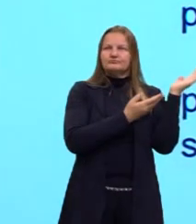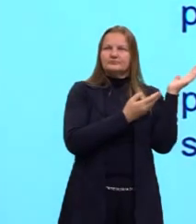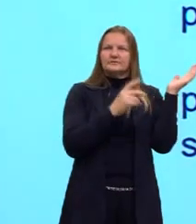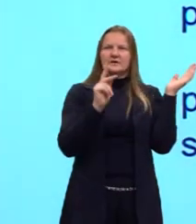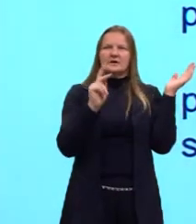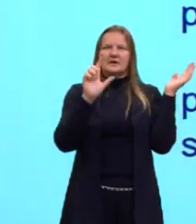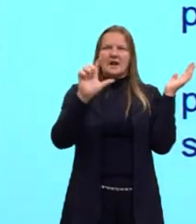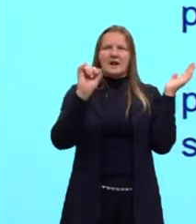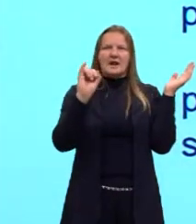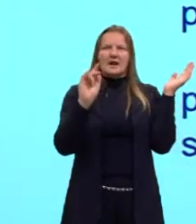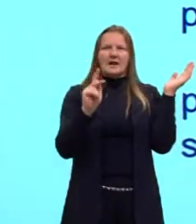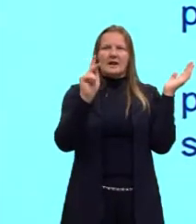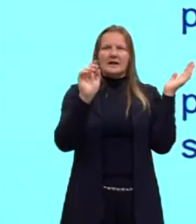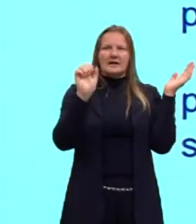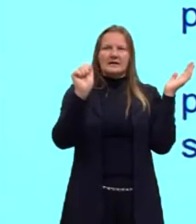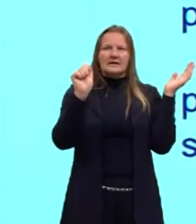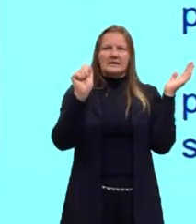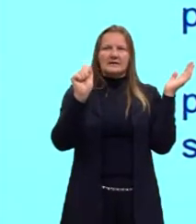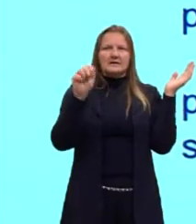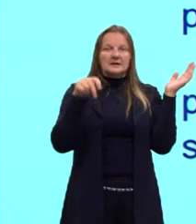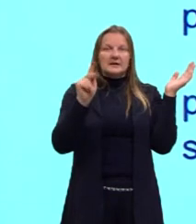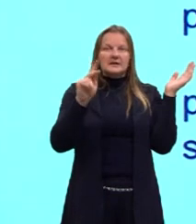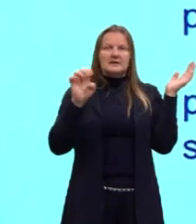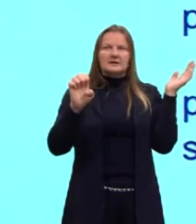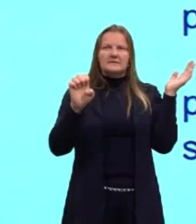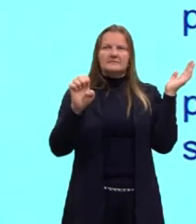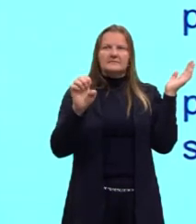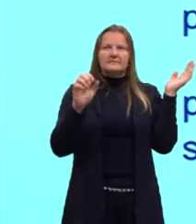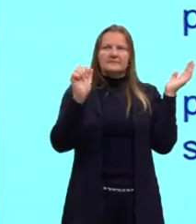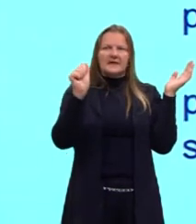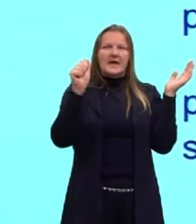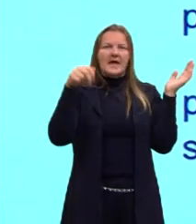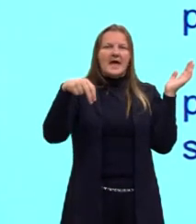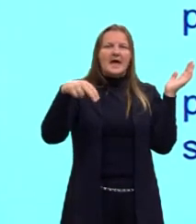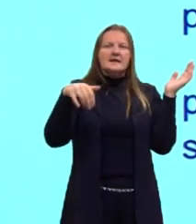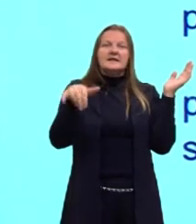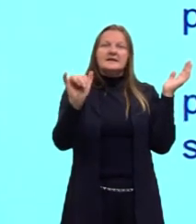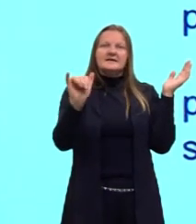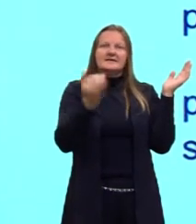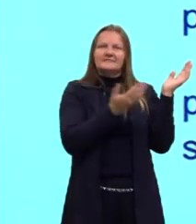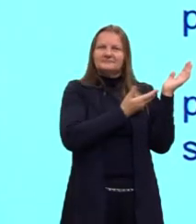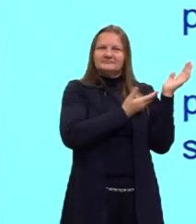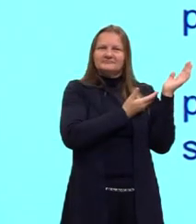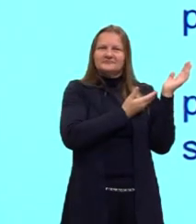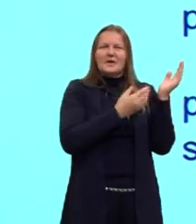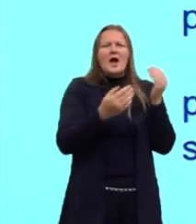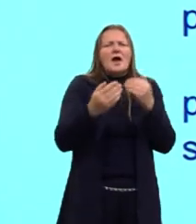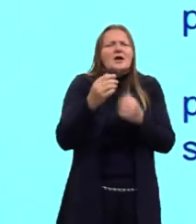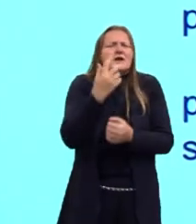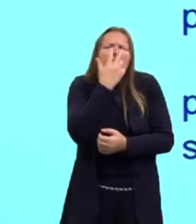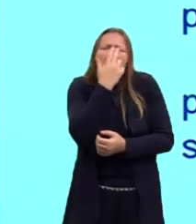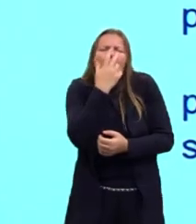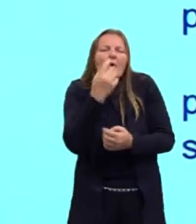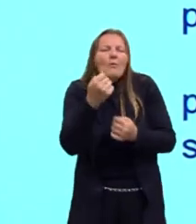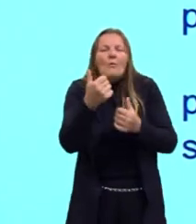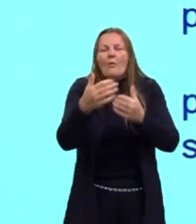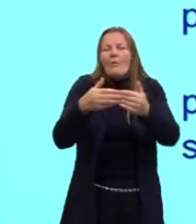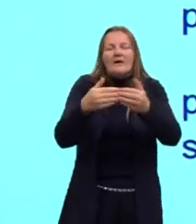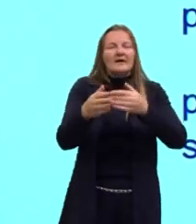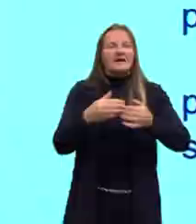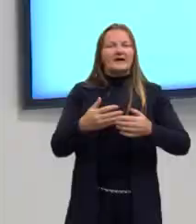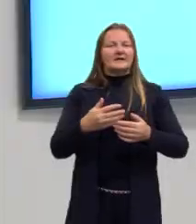activity. Assim como ou como qualquer atividade prazerosa.